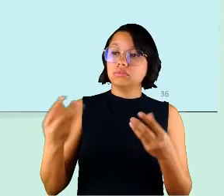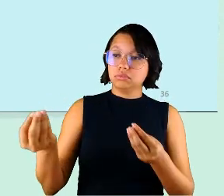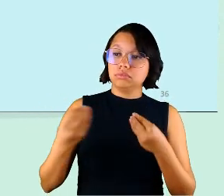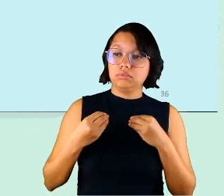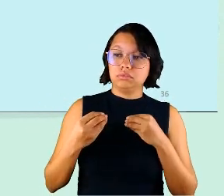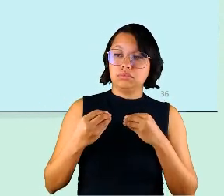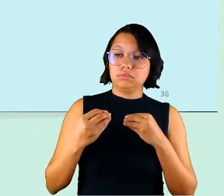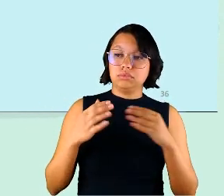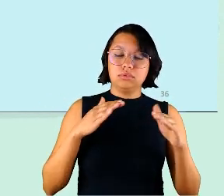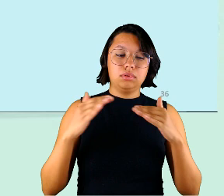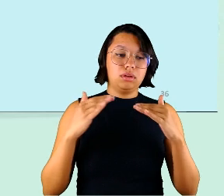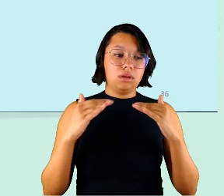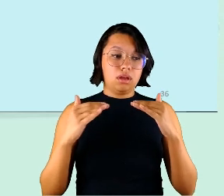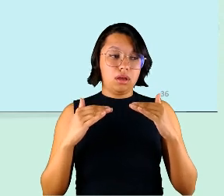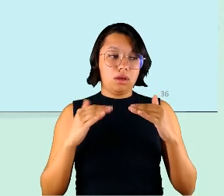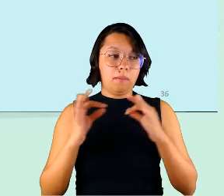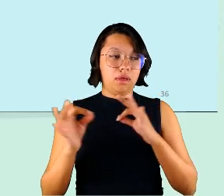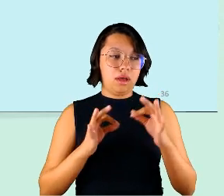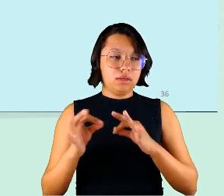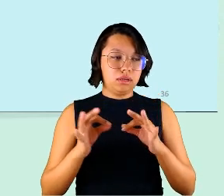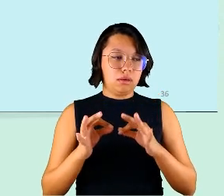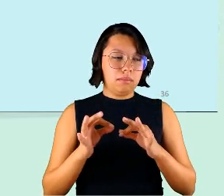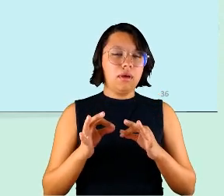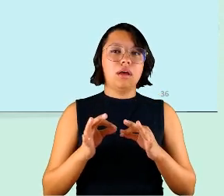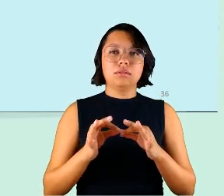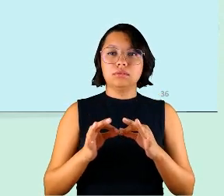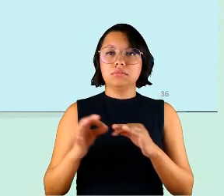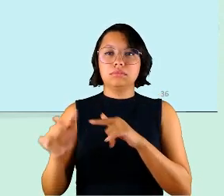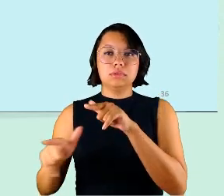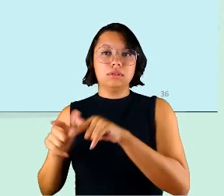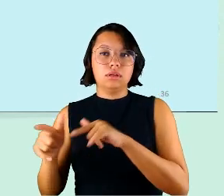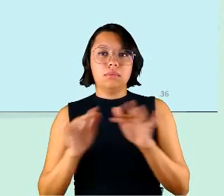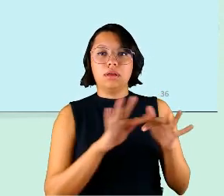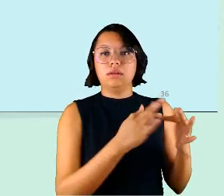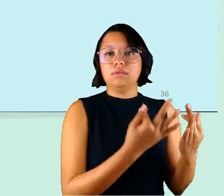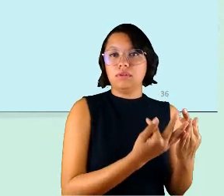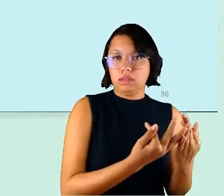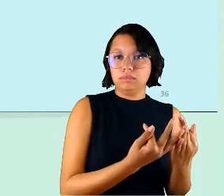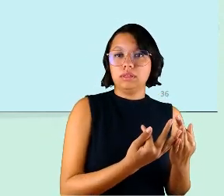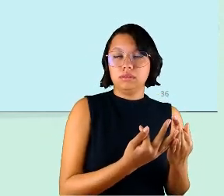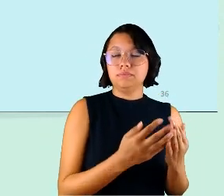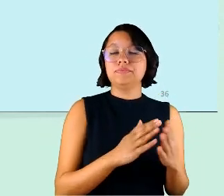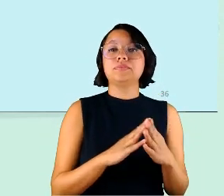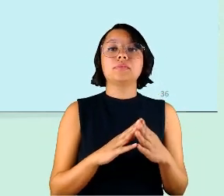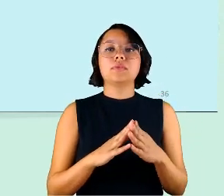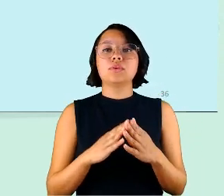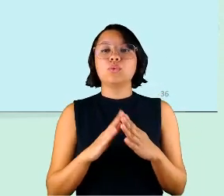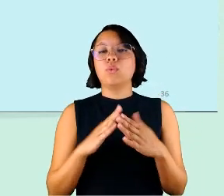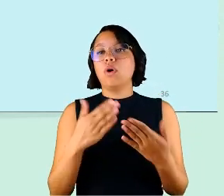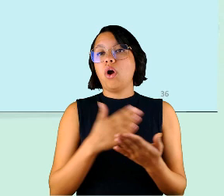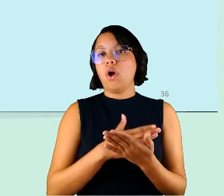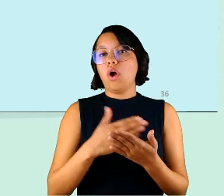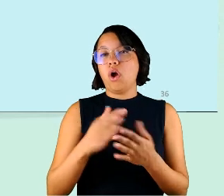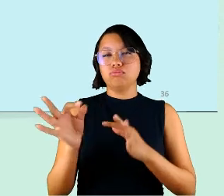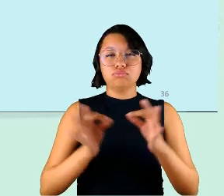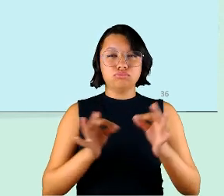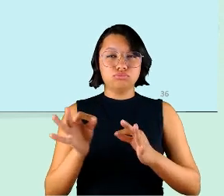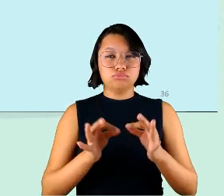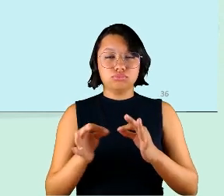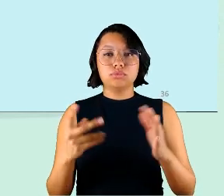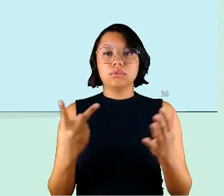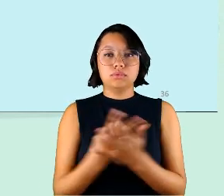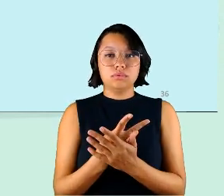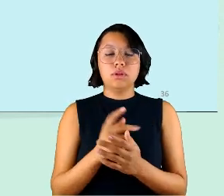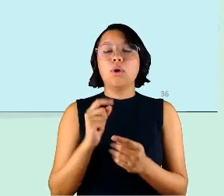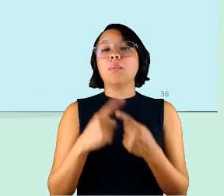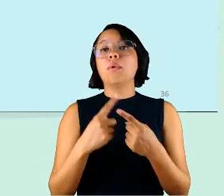família logo que o planejamento e a organização dessas rotinas passa a acontecer então por que que